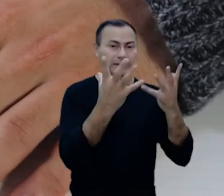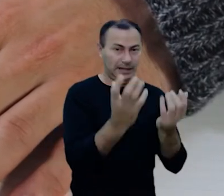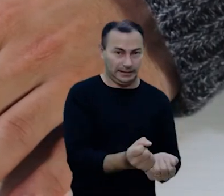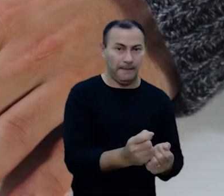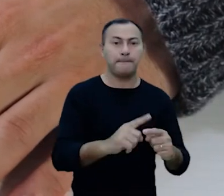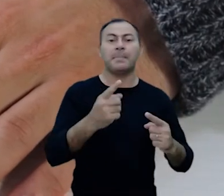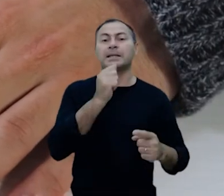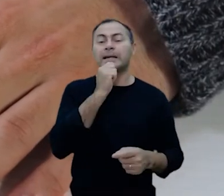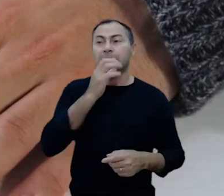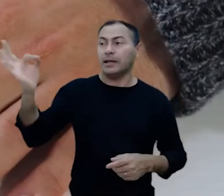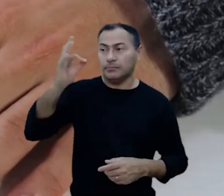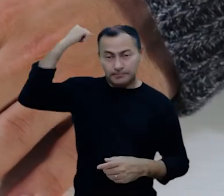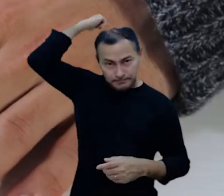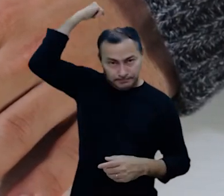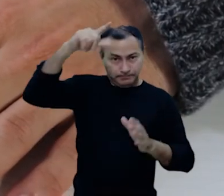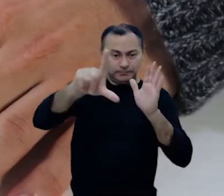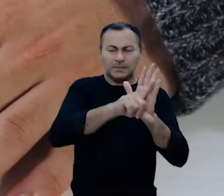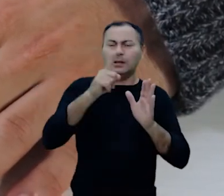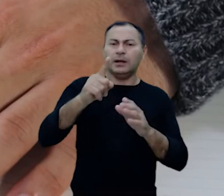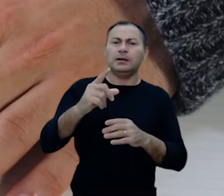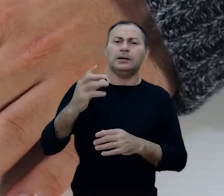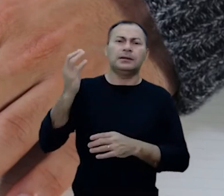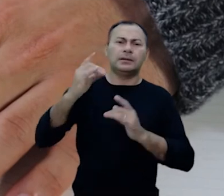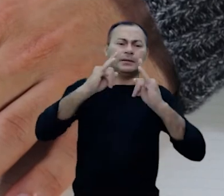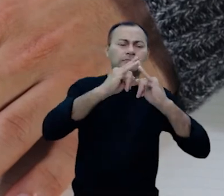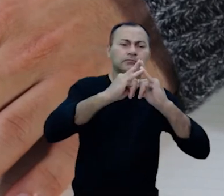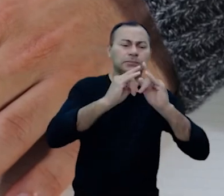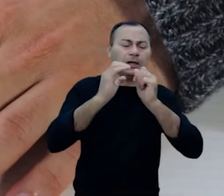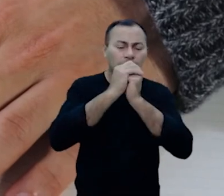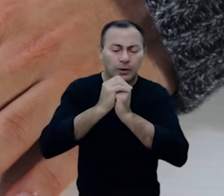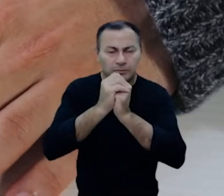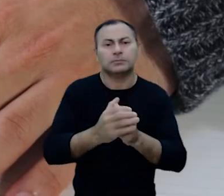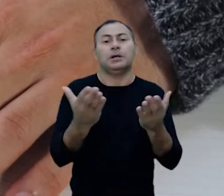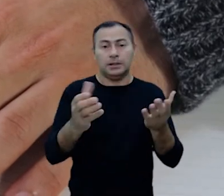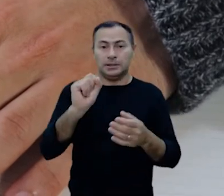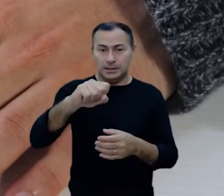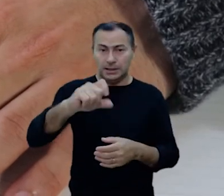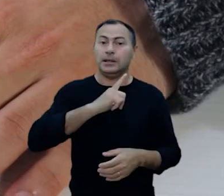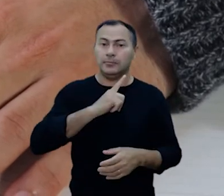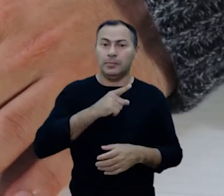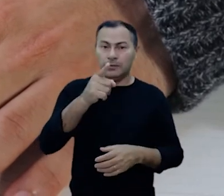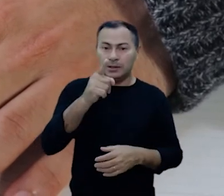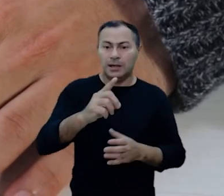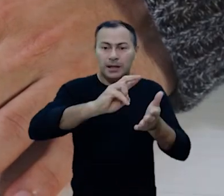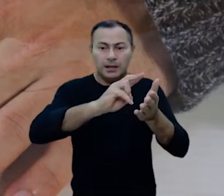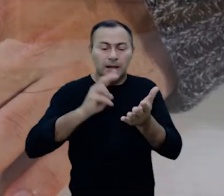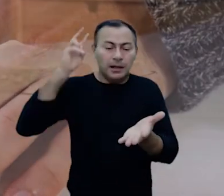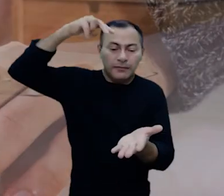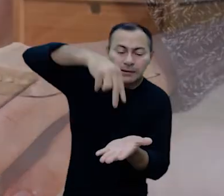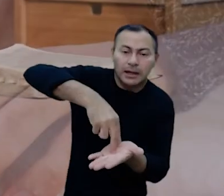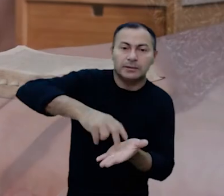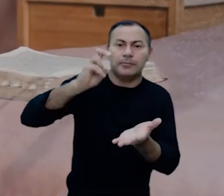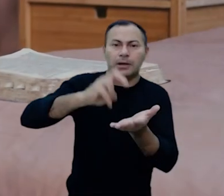requerida hoje mas ainda há um espírito da lei partindo lá da tenda de adoração oh claro que há se você